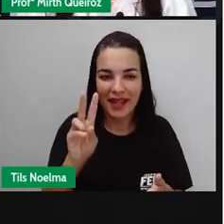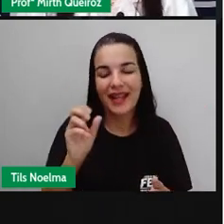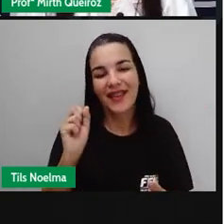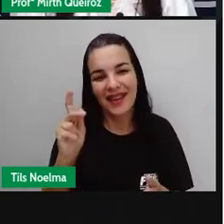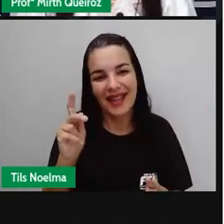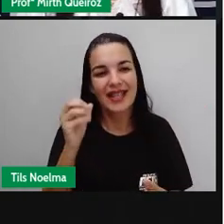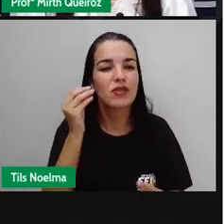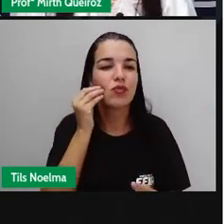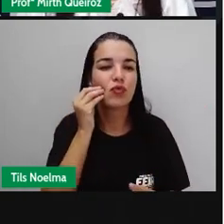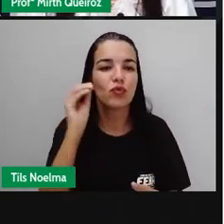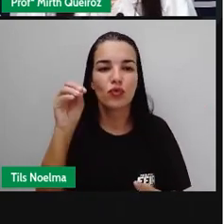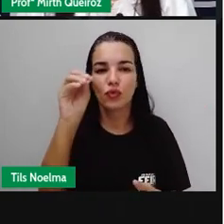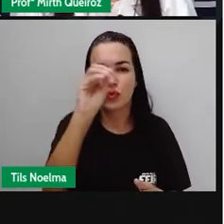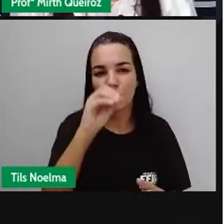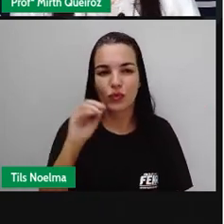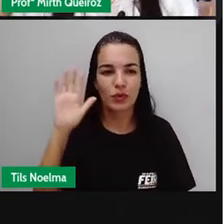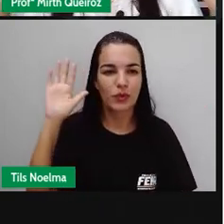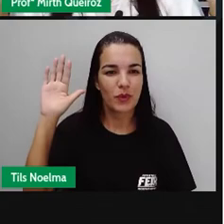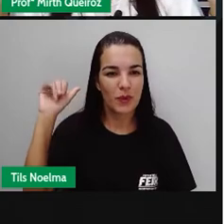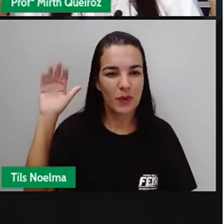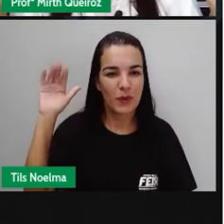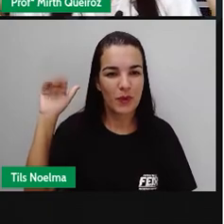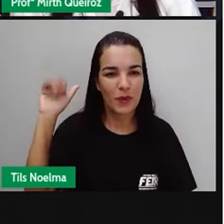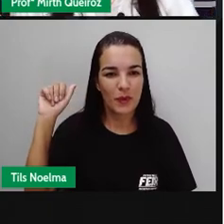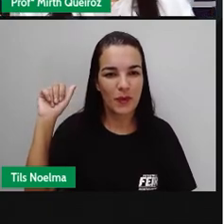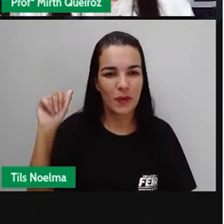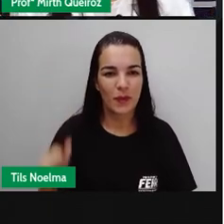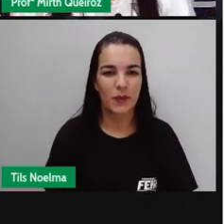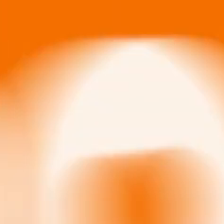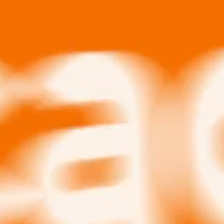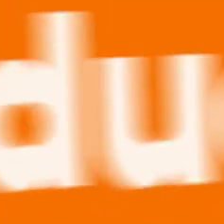no coração de cada um de vocês, e até já. Tchau, tchau.